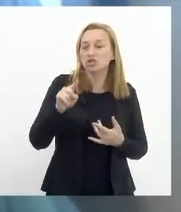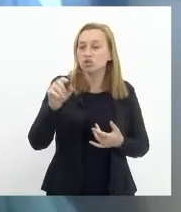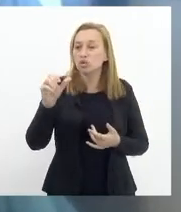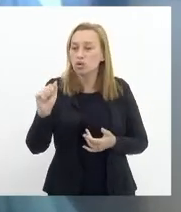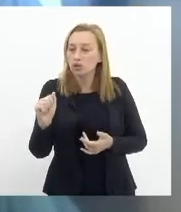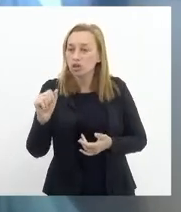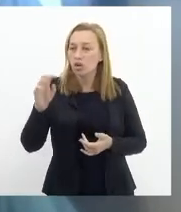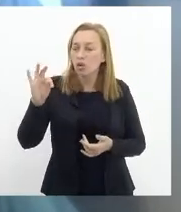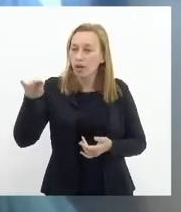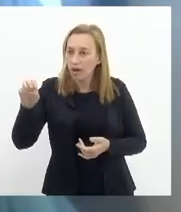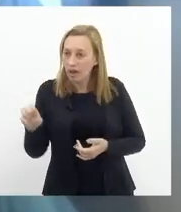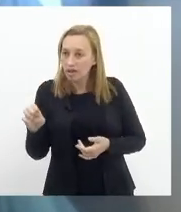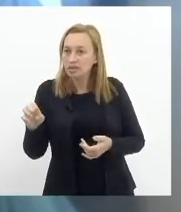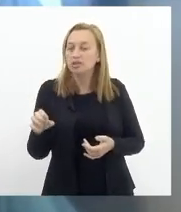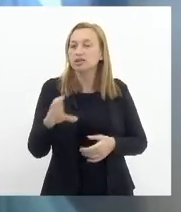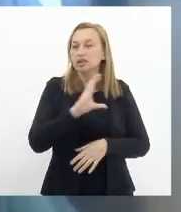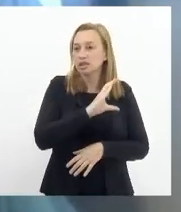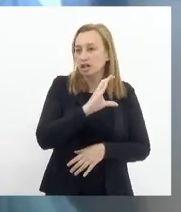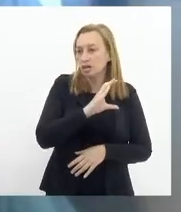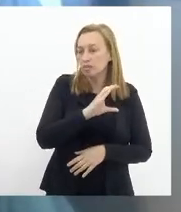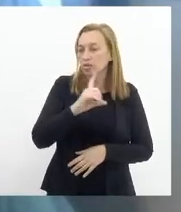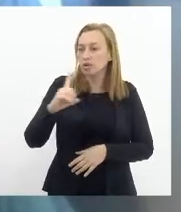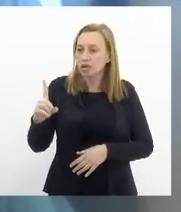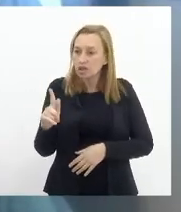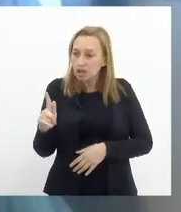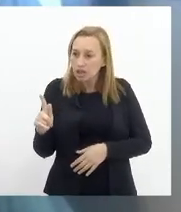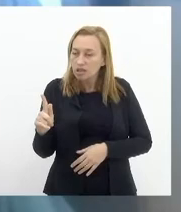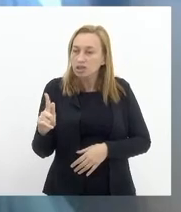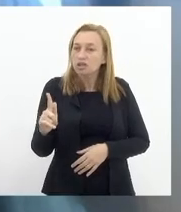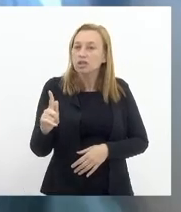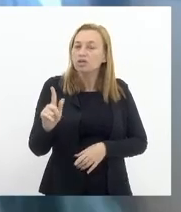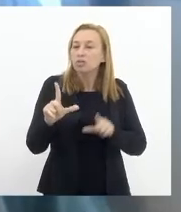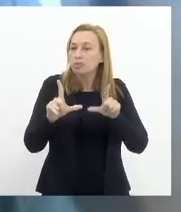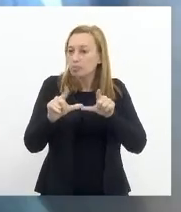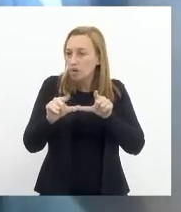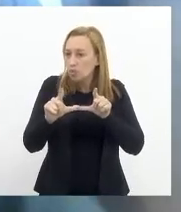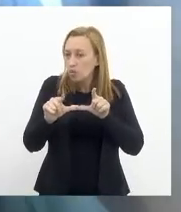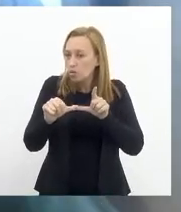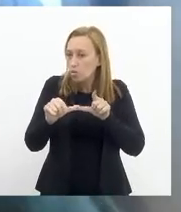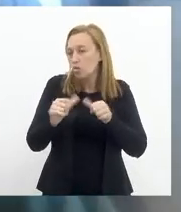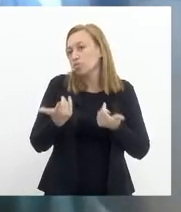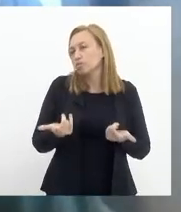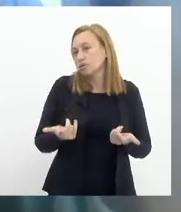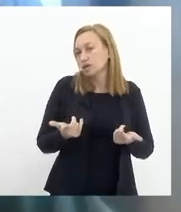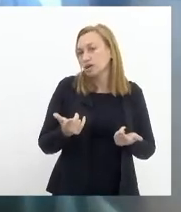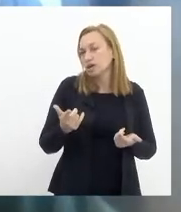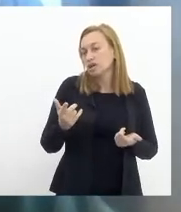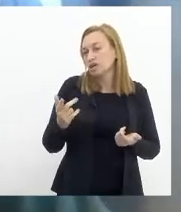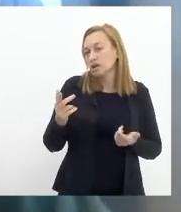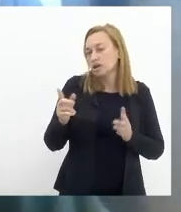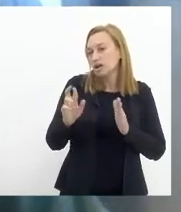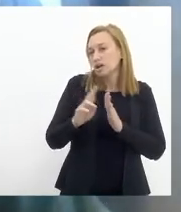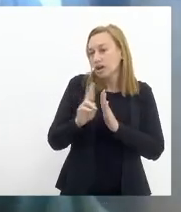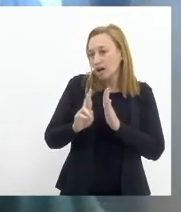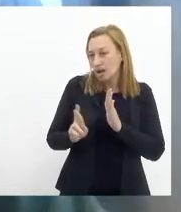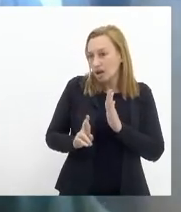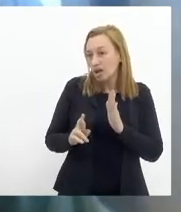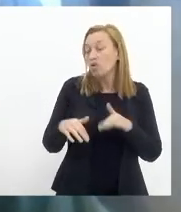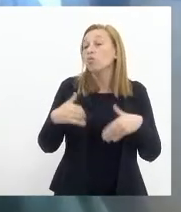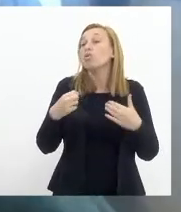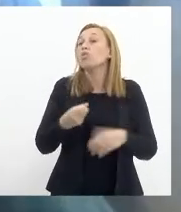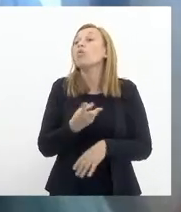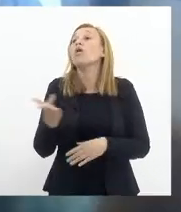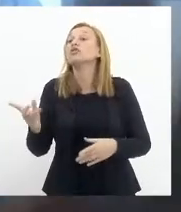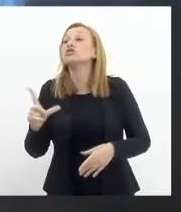em Campo Grande Bangu Rio de Janeiro quantos cinemas e quantos teatros tem em Ipanema Leblon e Gávea